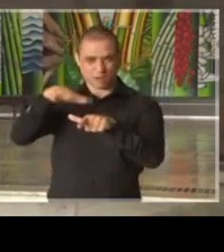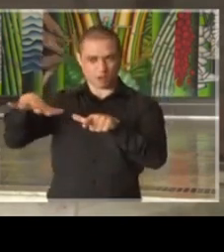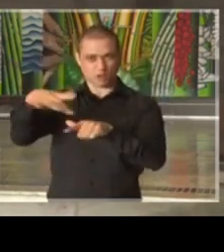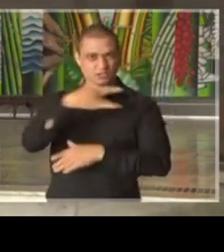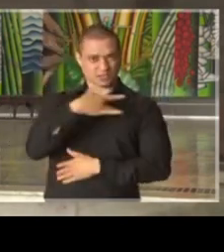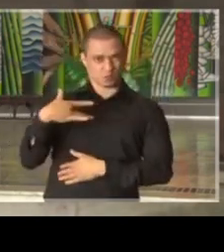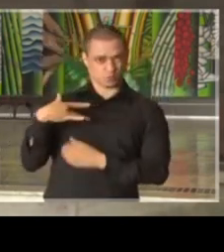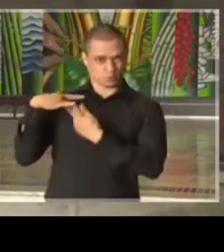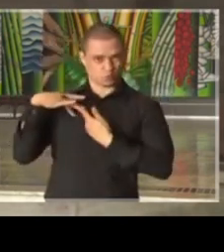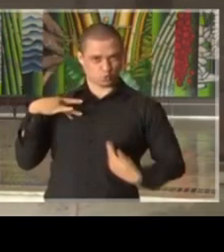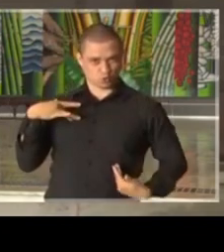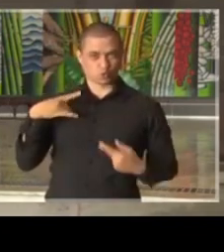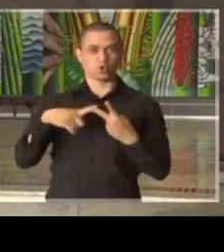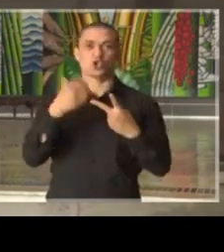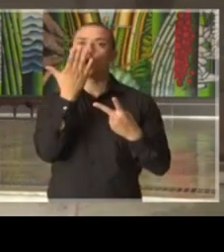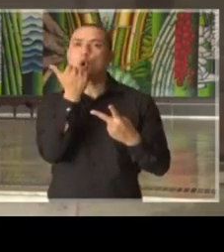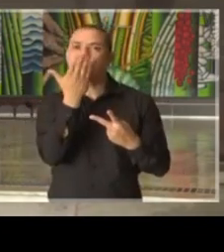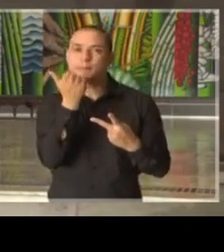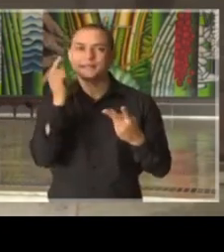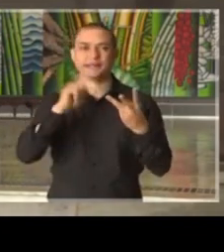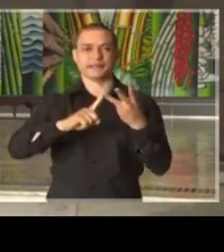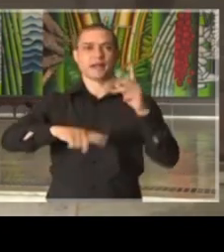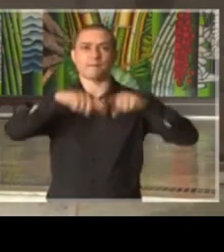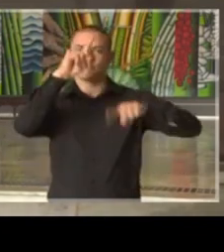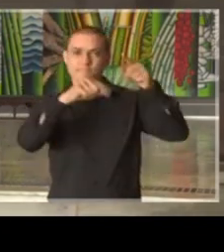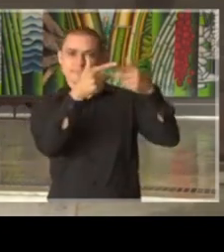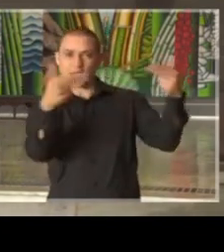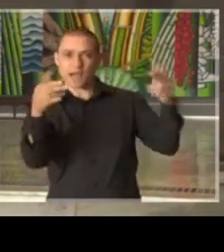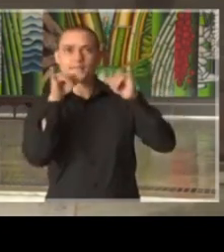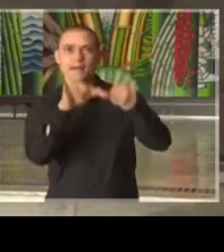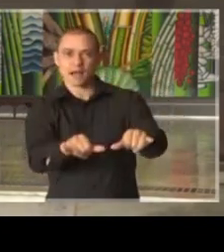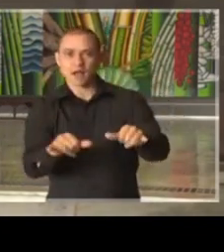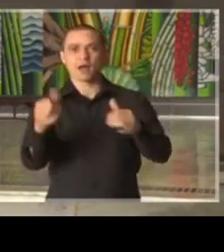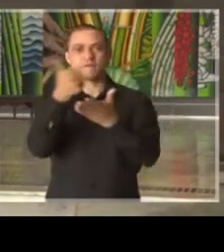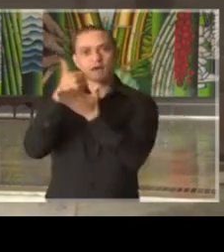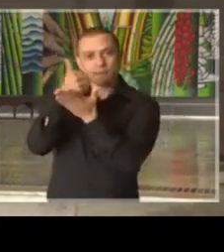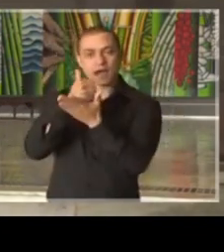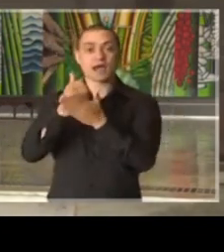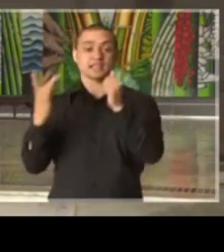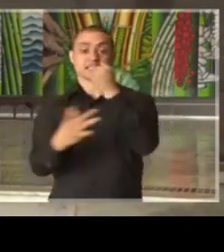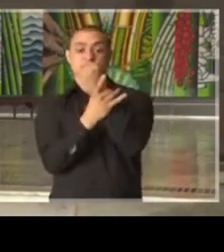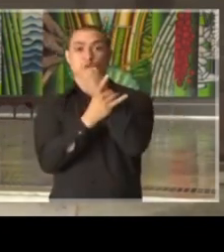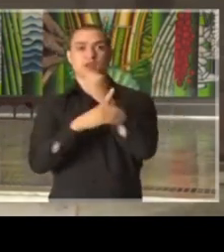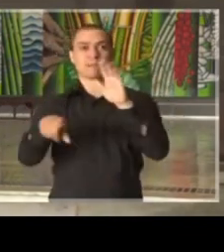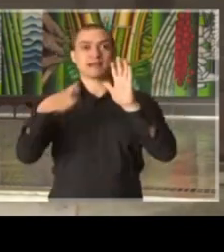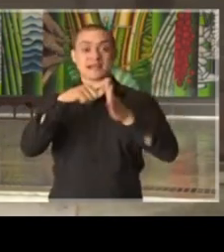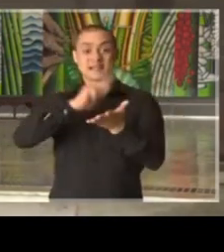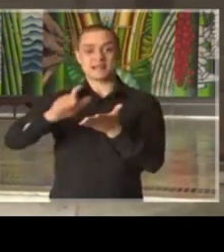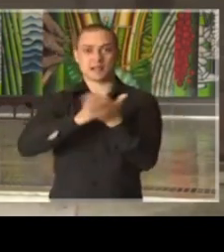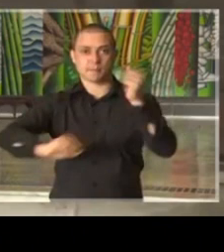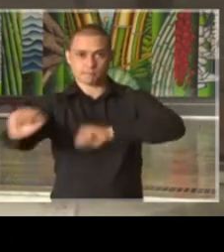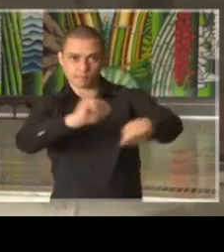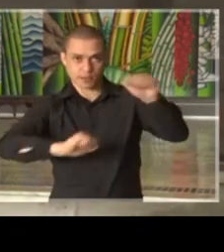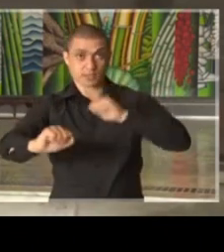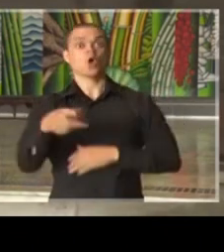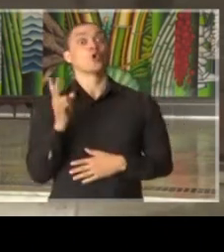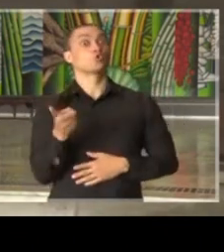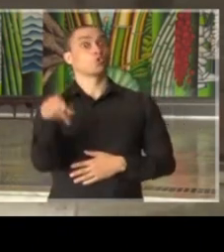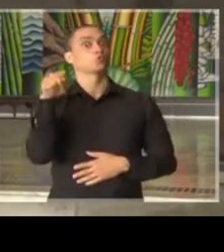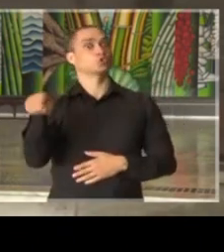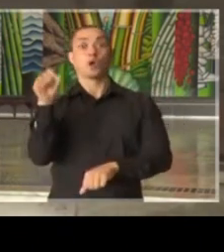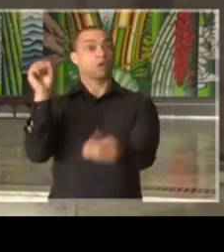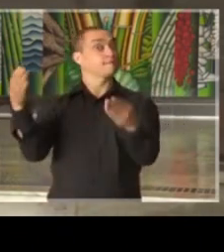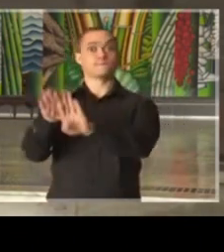pública, alimentação, abastecimento, segurança e limpeza deverão seguir funcionando.